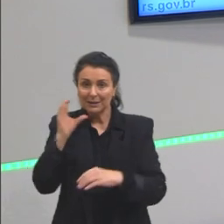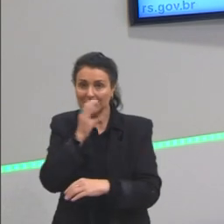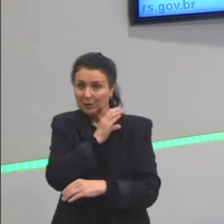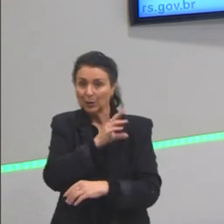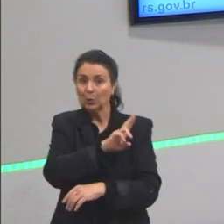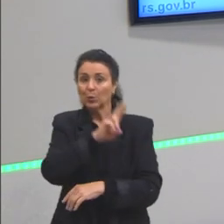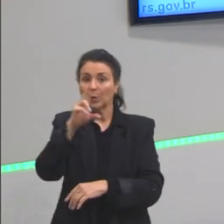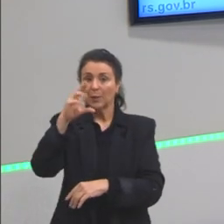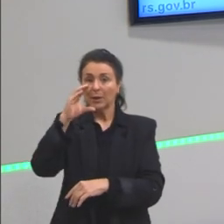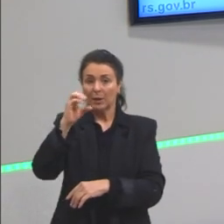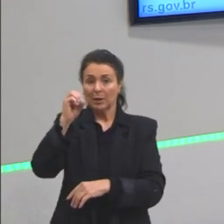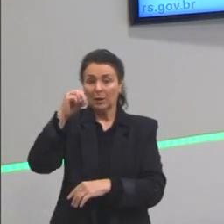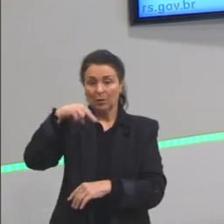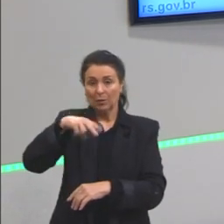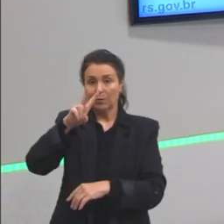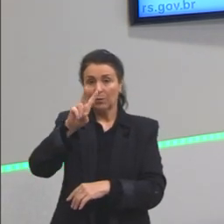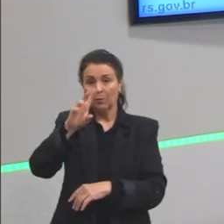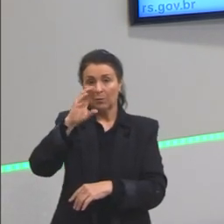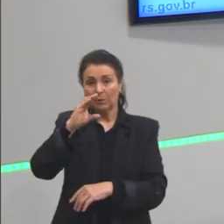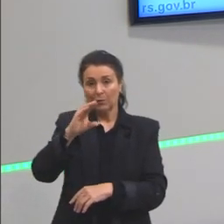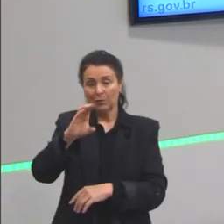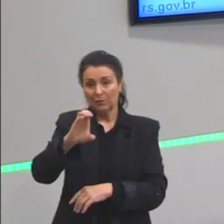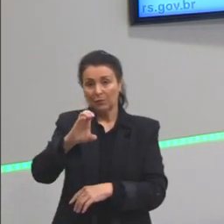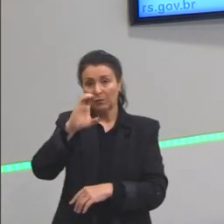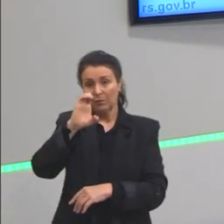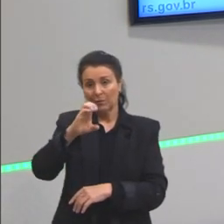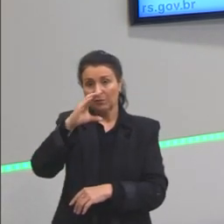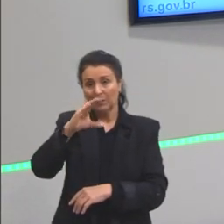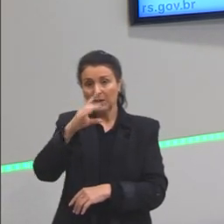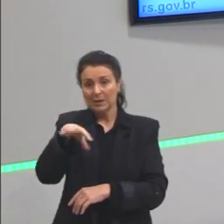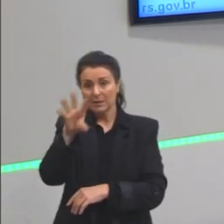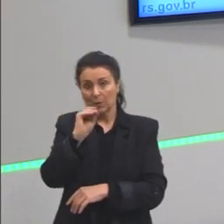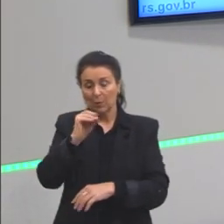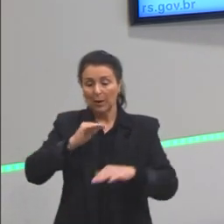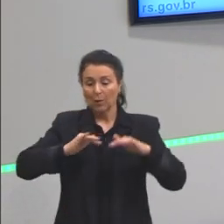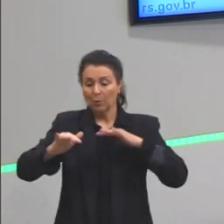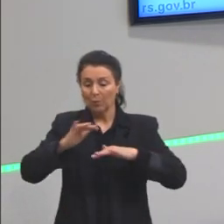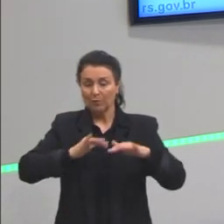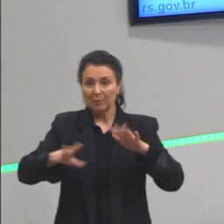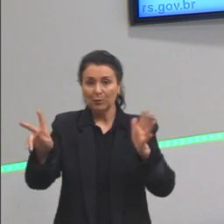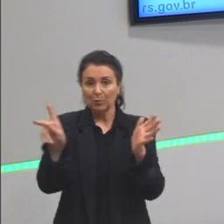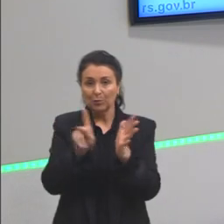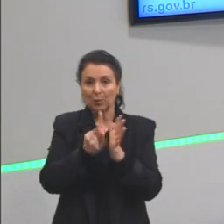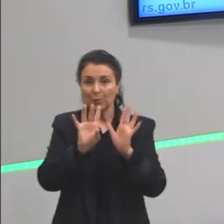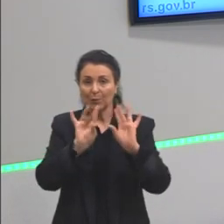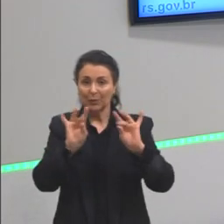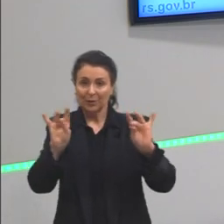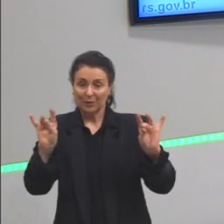convecção. Correntes, então, que acontece do movimento do próprio líquido, do fluido.